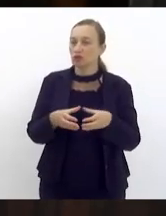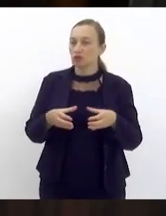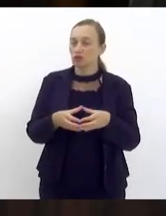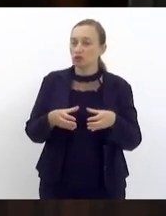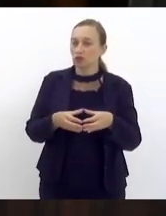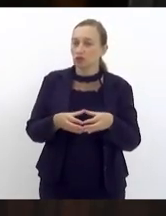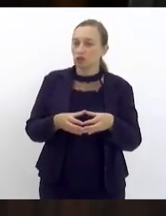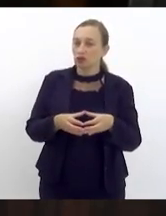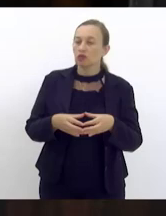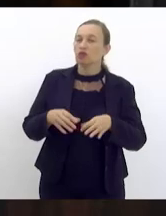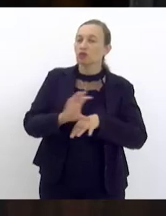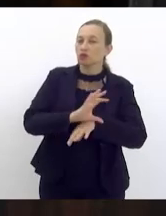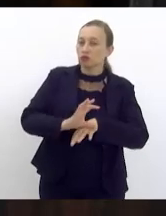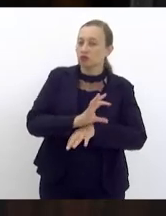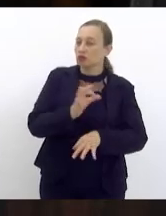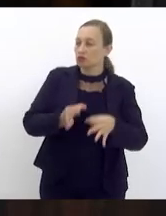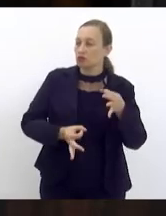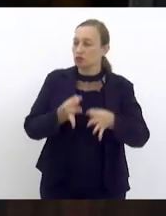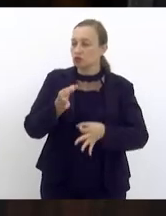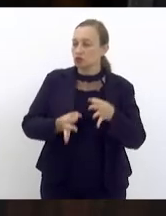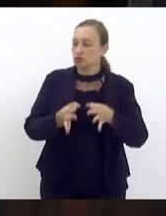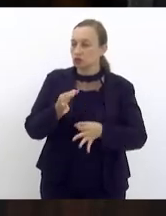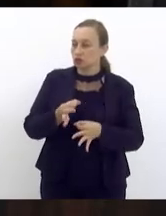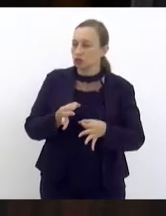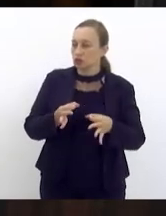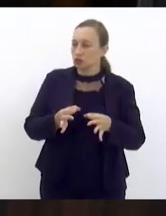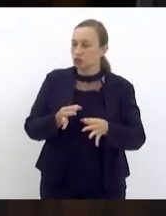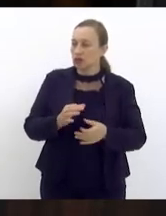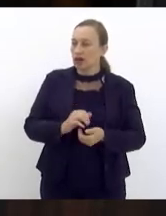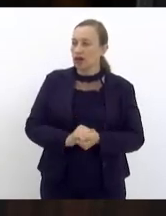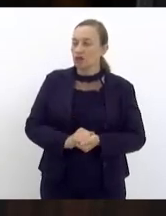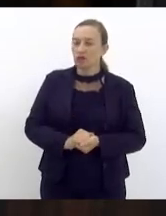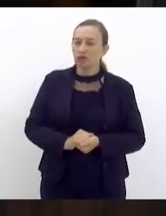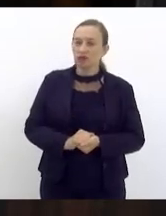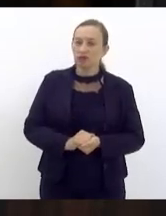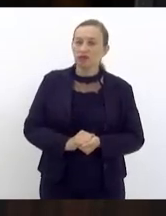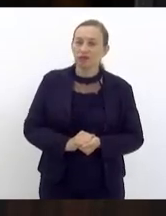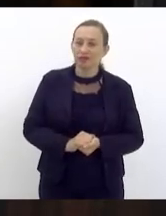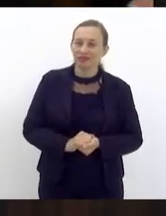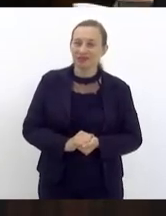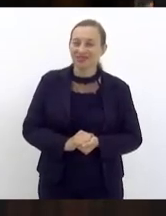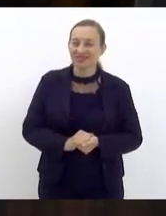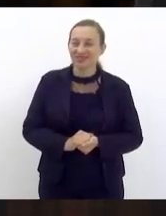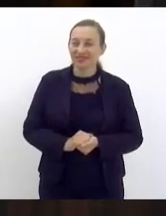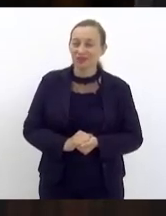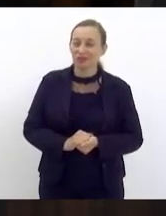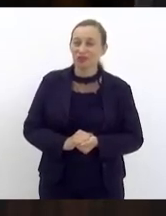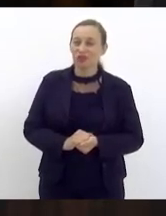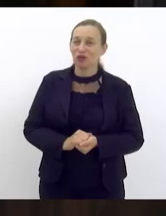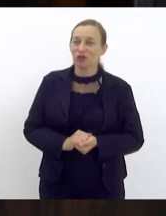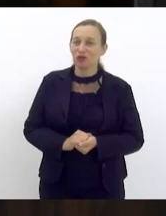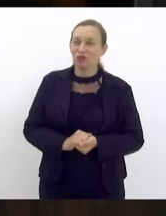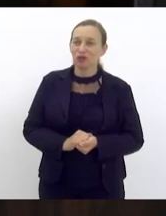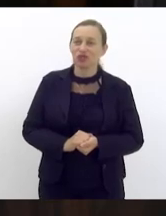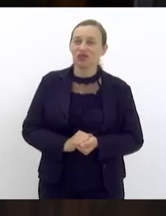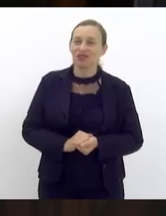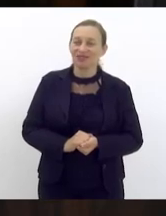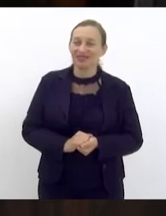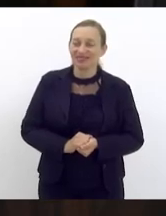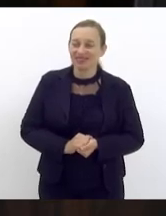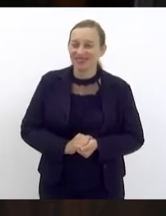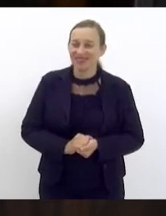constituição e justiça e de transporte favorável com o substitutivo da comissão de